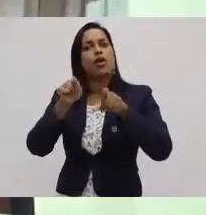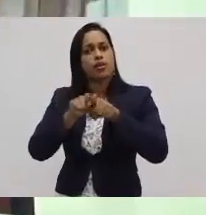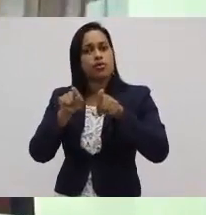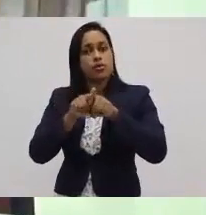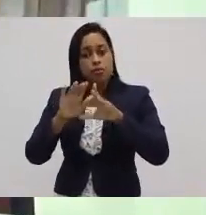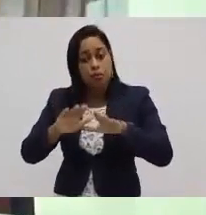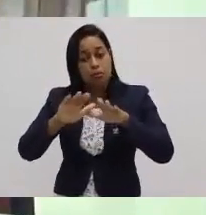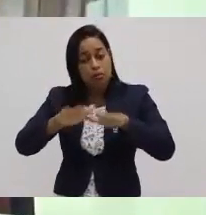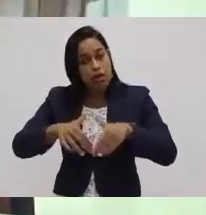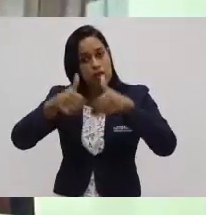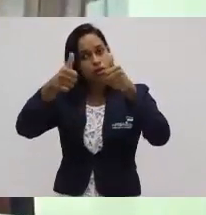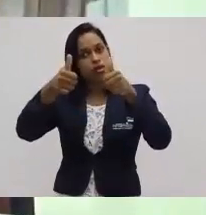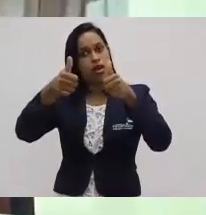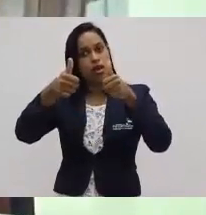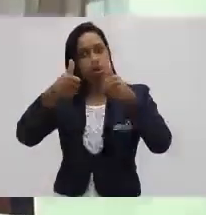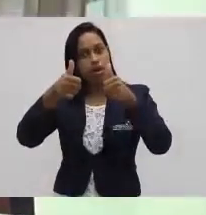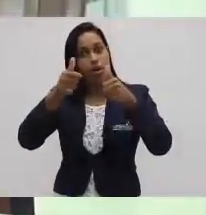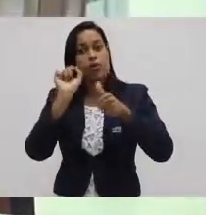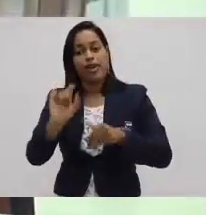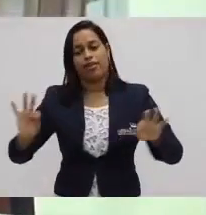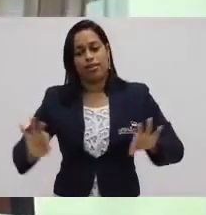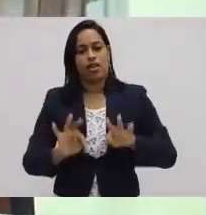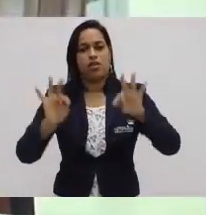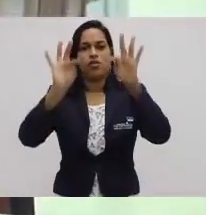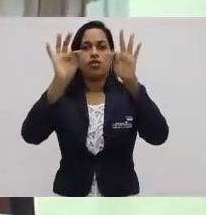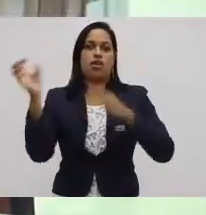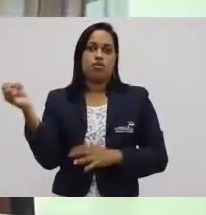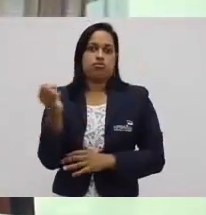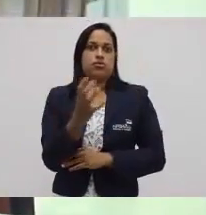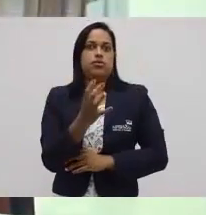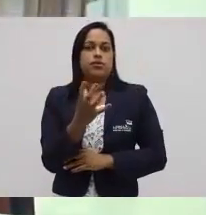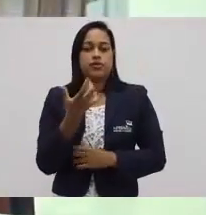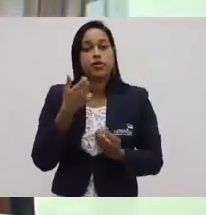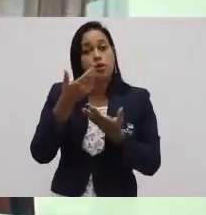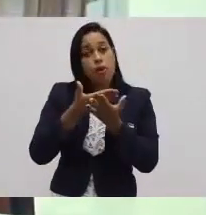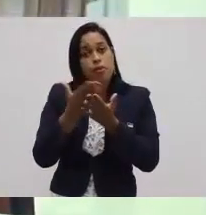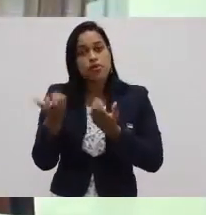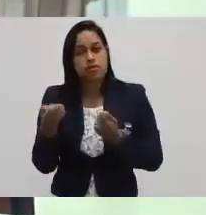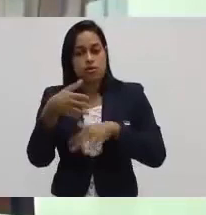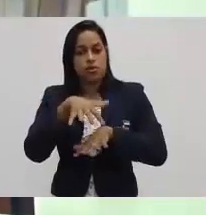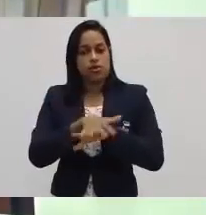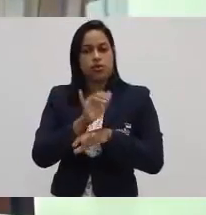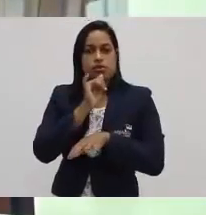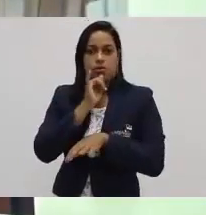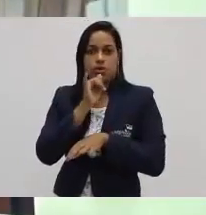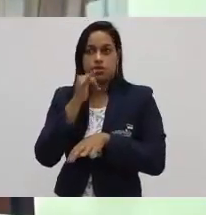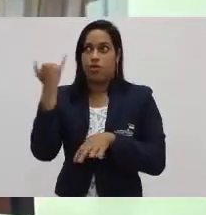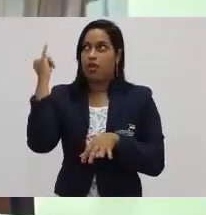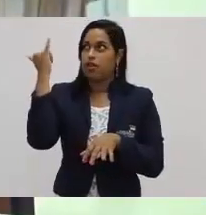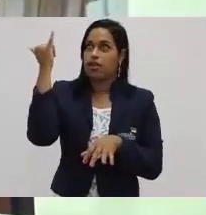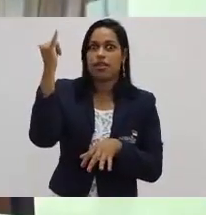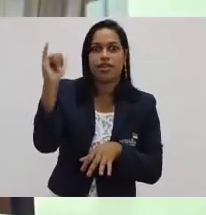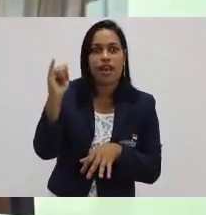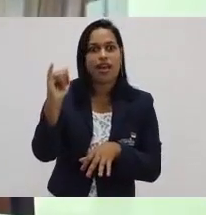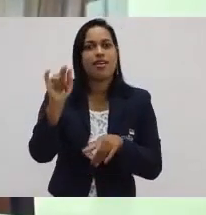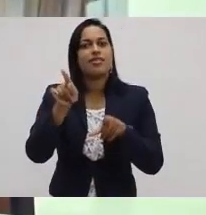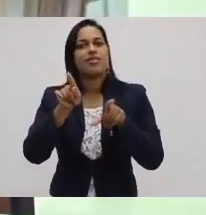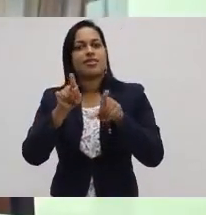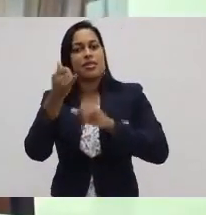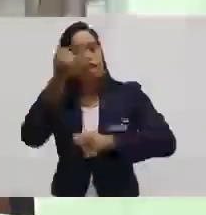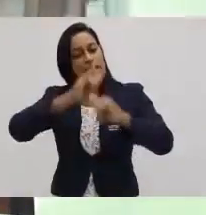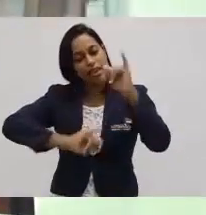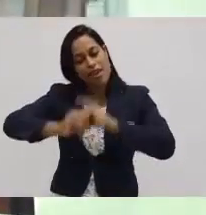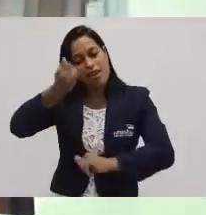para melhorar esse advento na máquina da produção. Então, elas incluíram, por exemplo, o motor elétrico, combustíveis